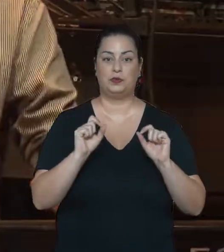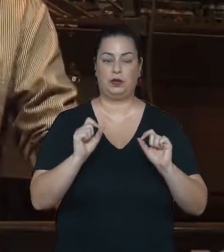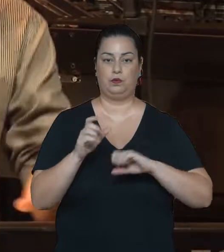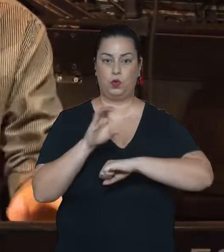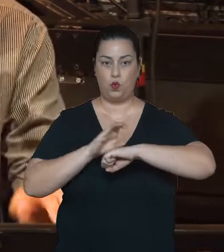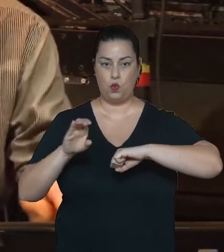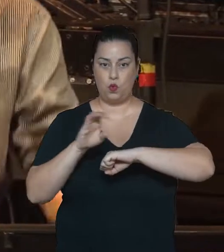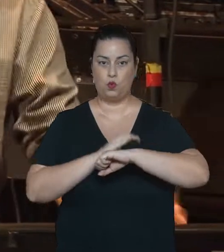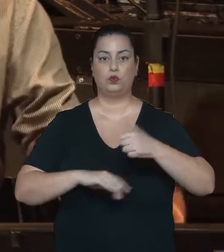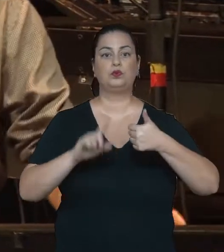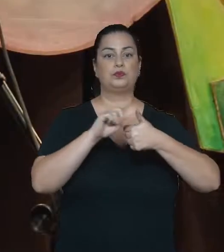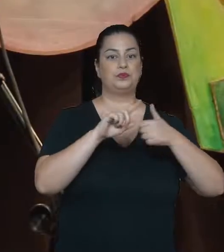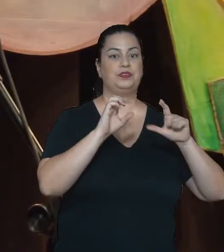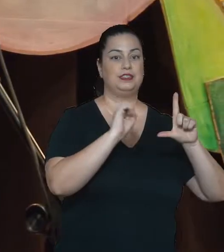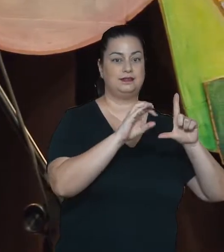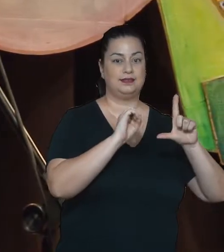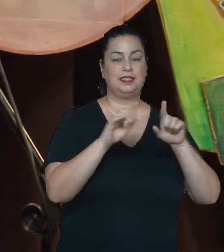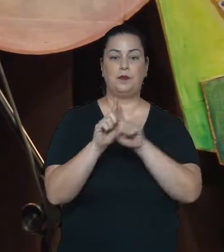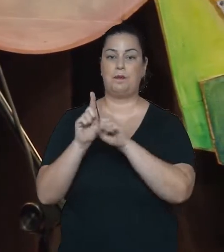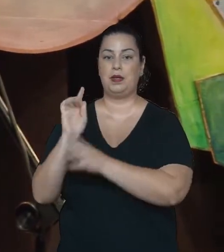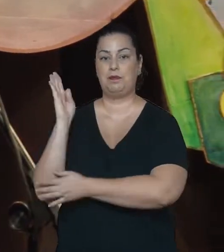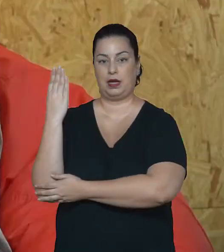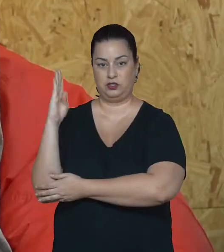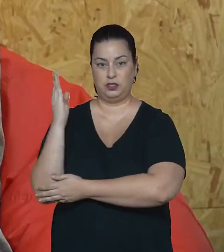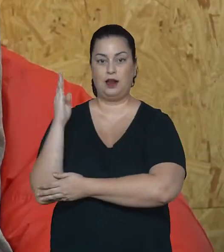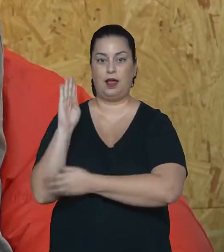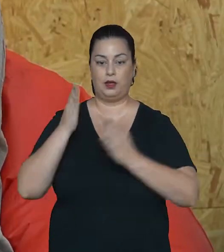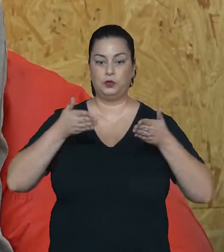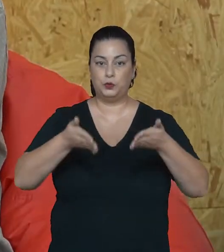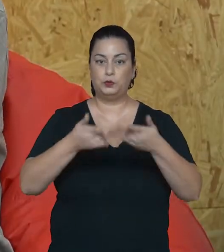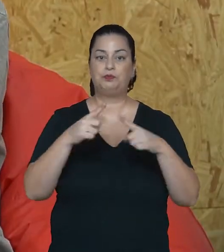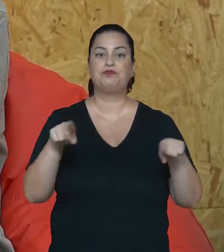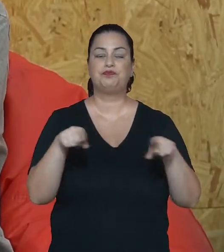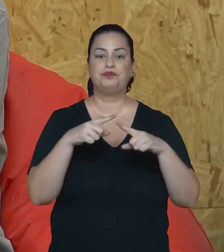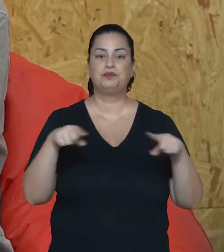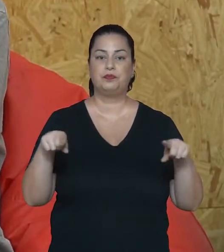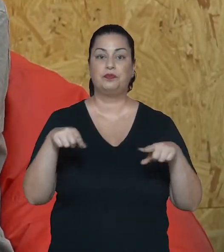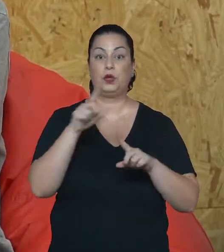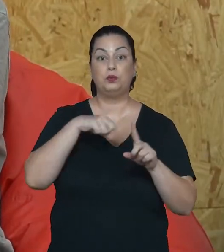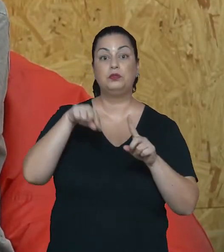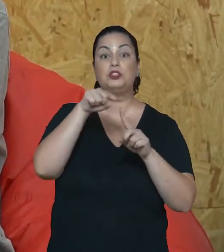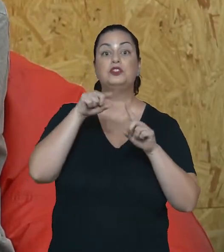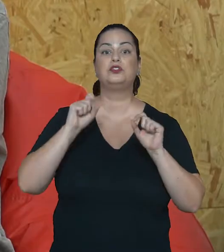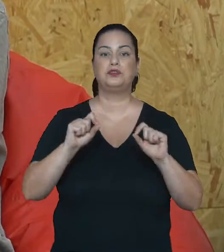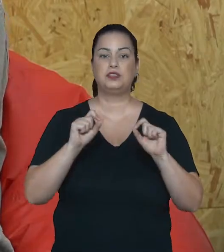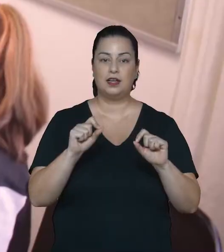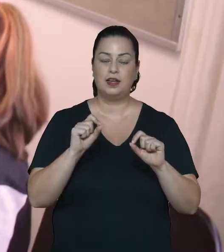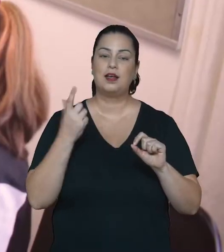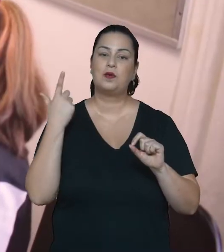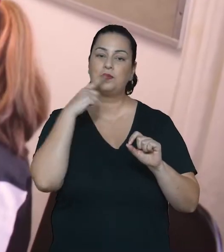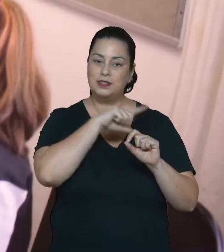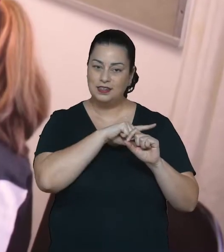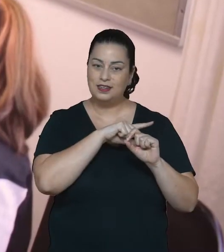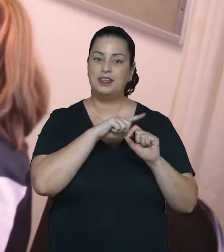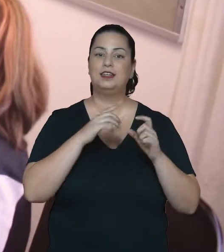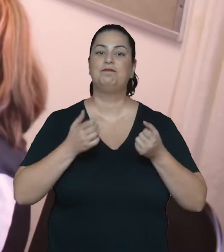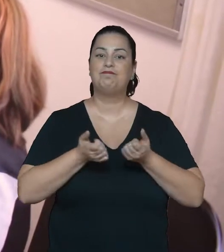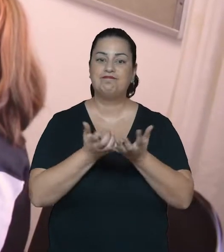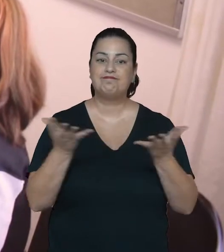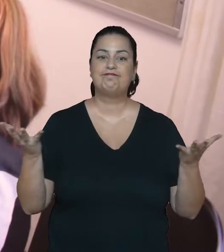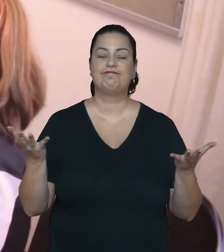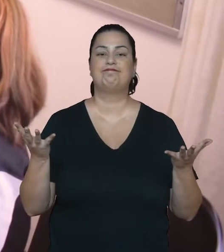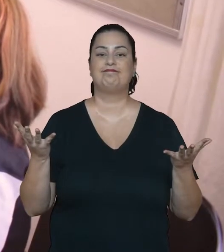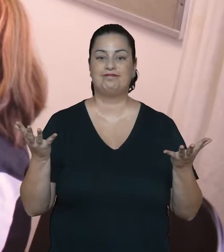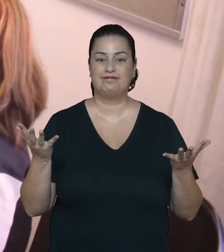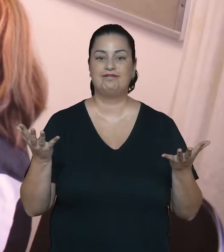Oferece na graduação os cursos de licenciatura e bacharelado em música. A intenção é